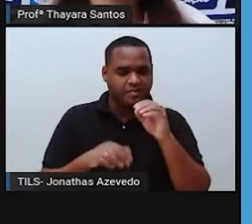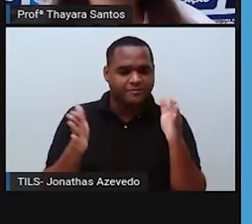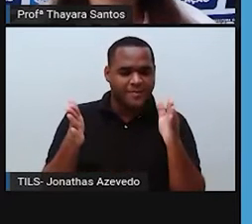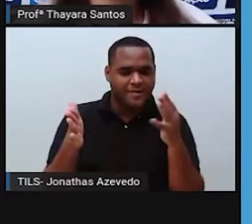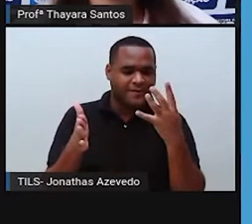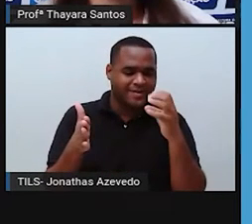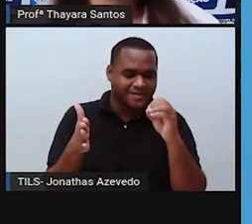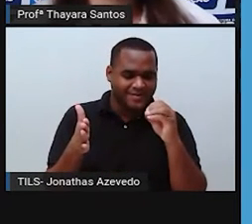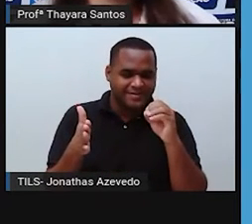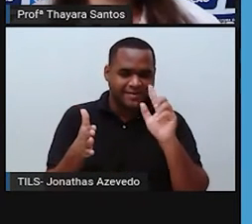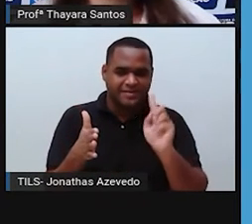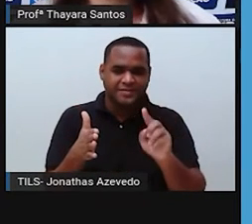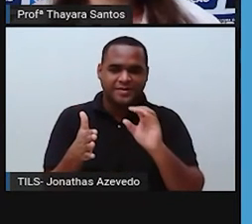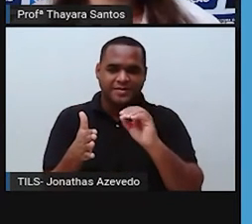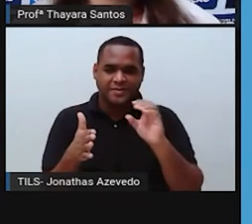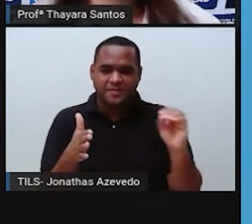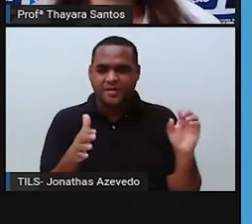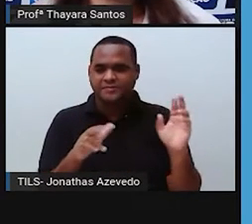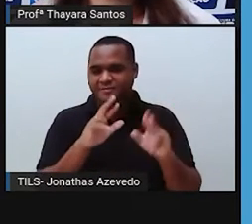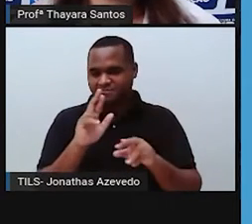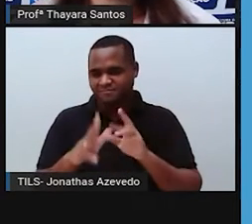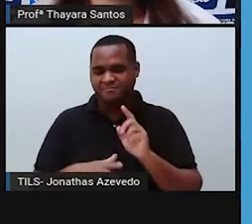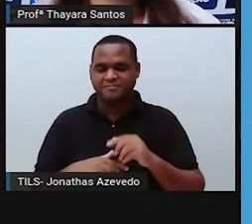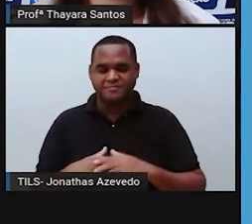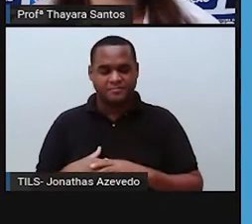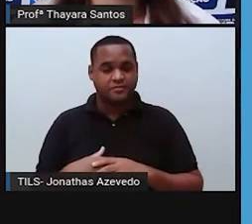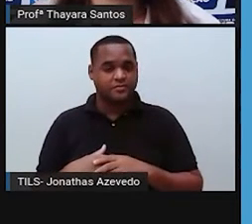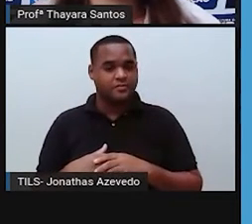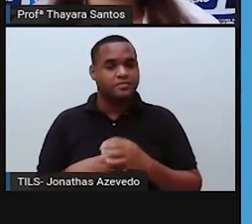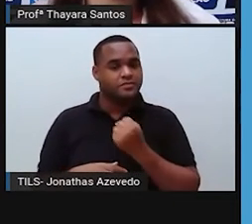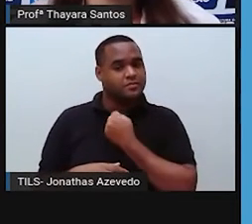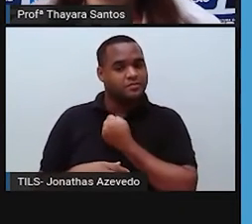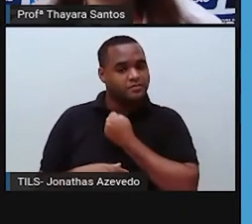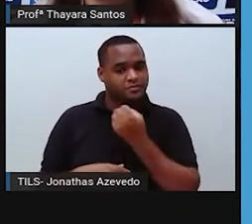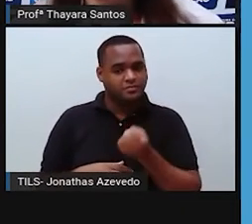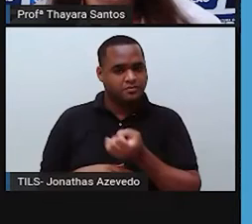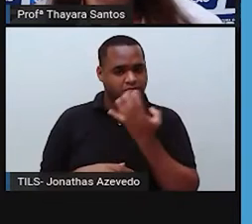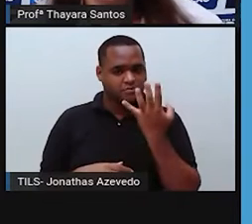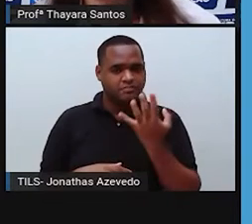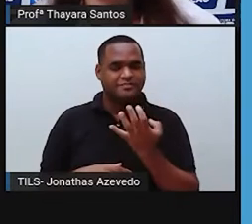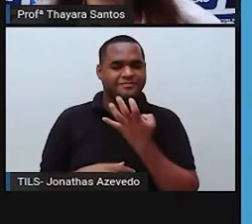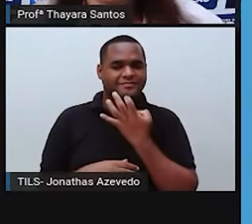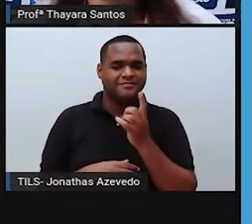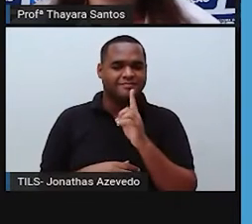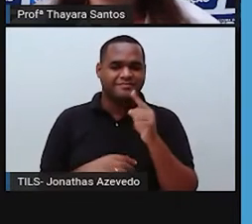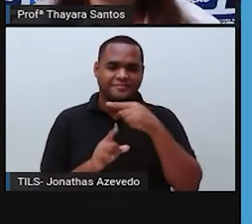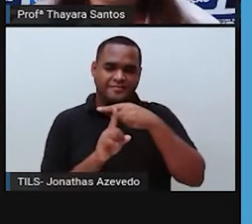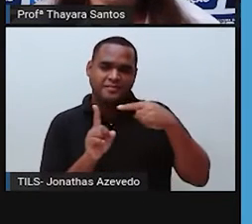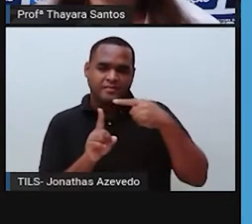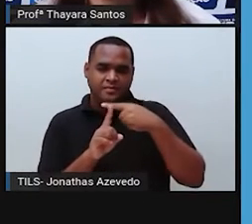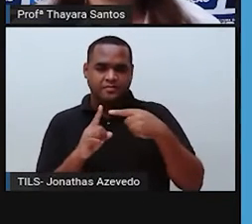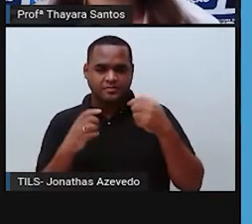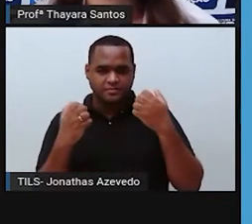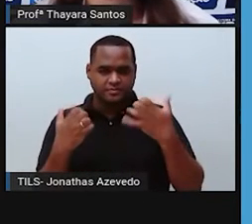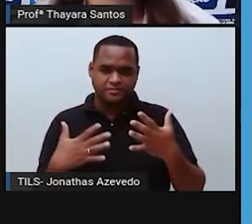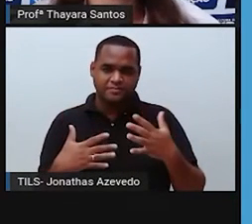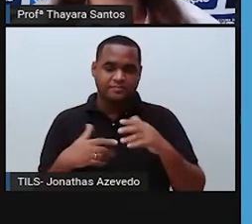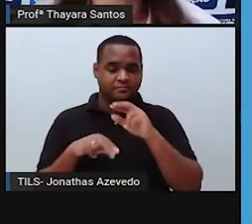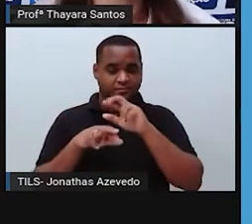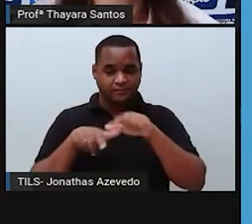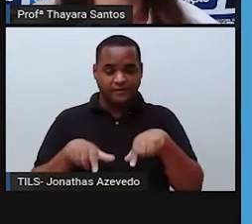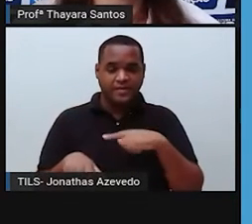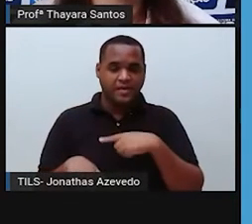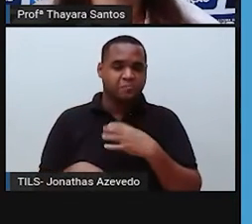40 mil. Só que desse número tão grande, a gente não conhece nem metade dele. Tem muitas